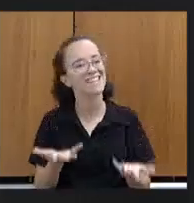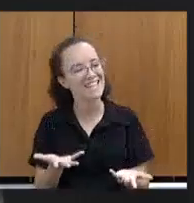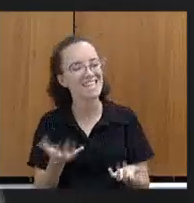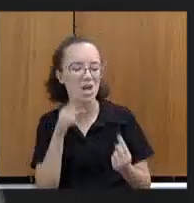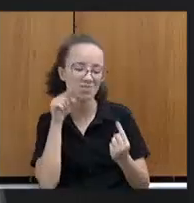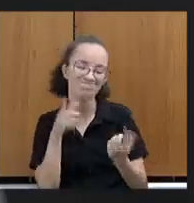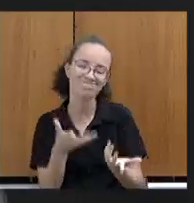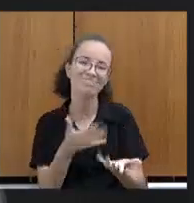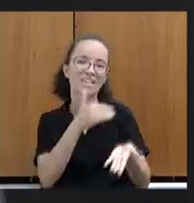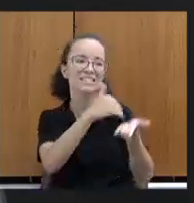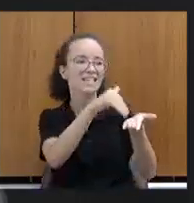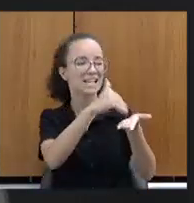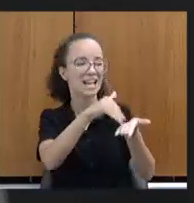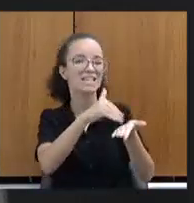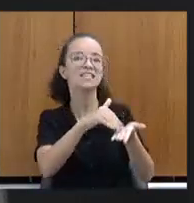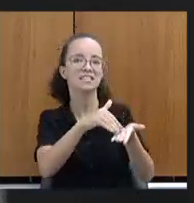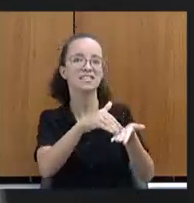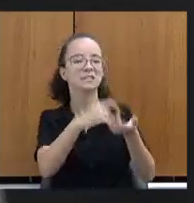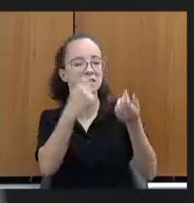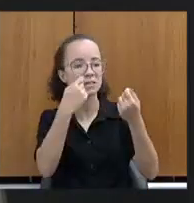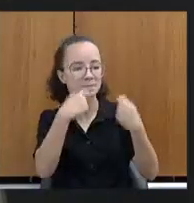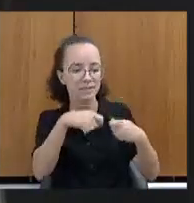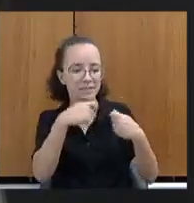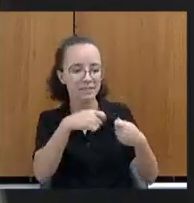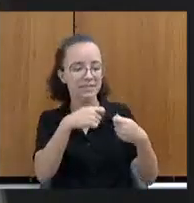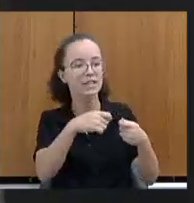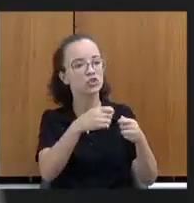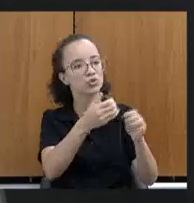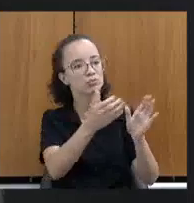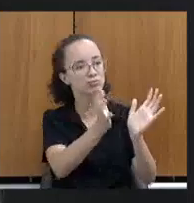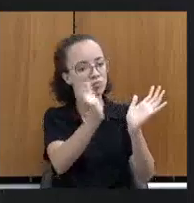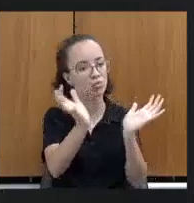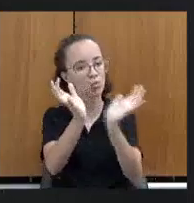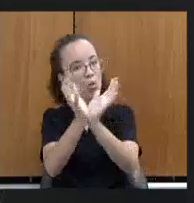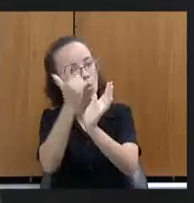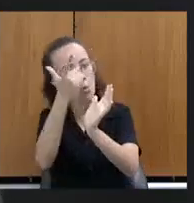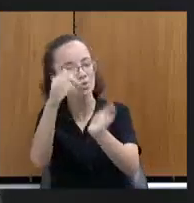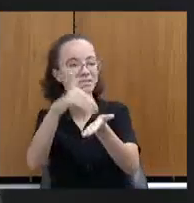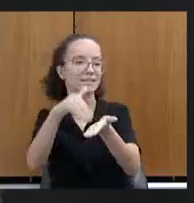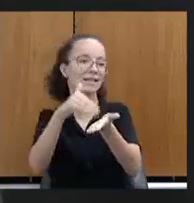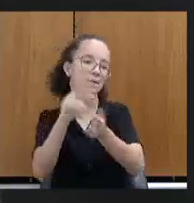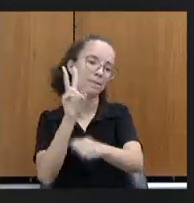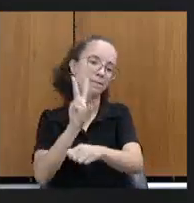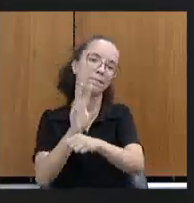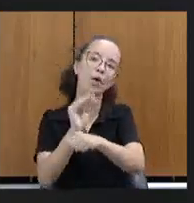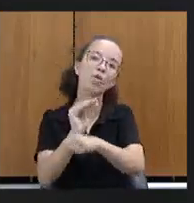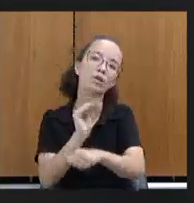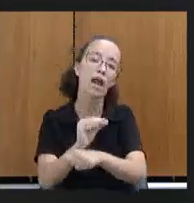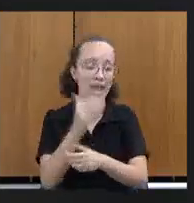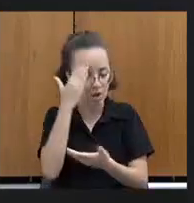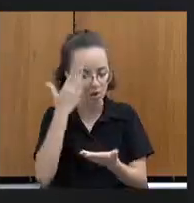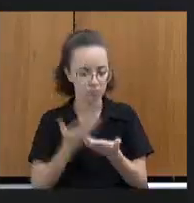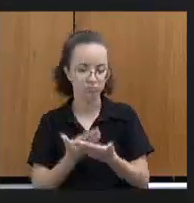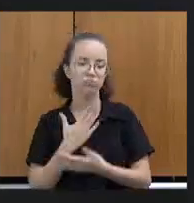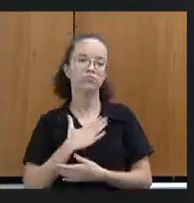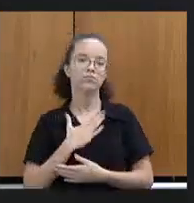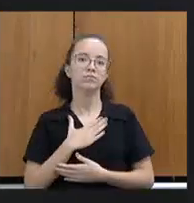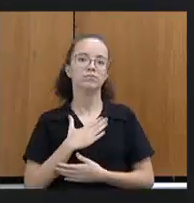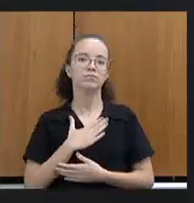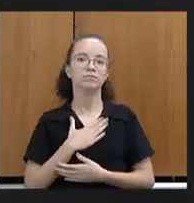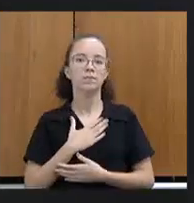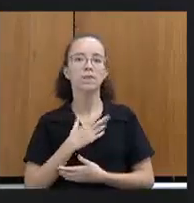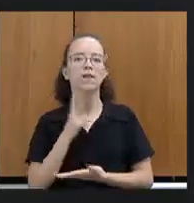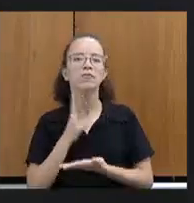só, ter uma secretaria para cuidar dessa pauta. É isso que eu defendo, é isso que eu acredito. Vamos